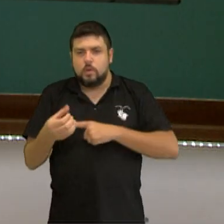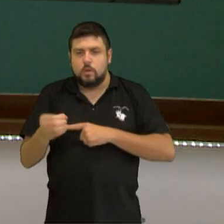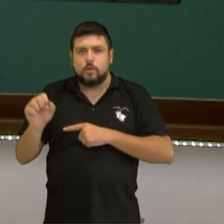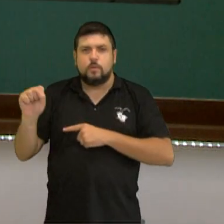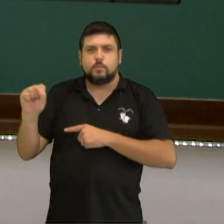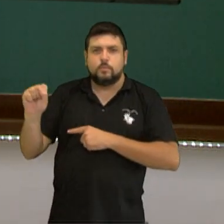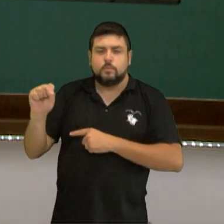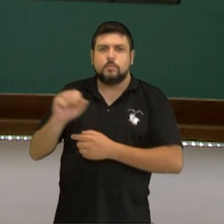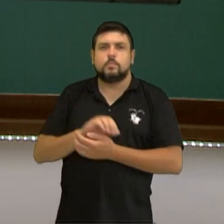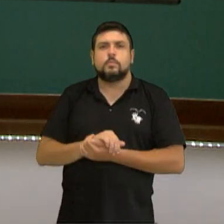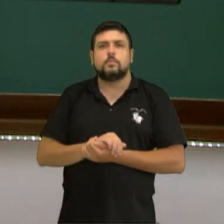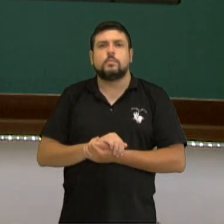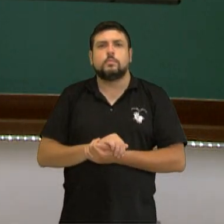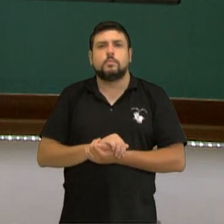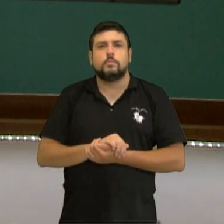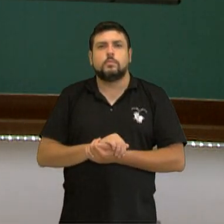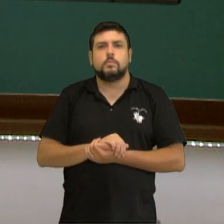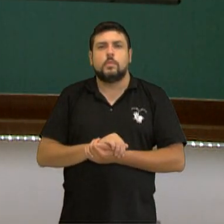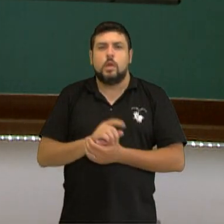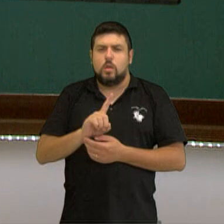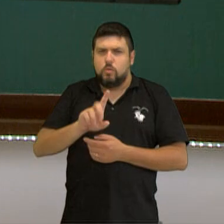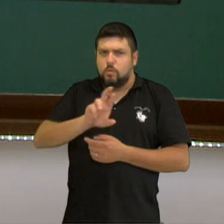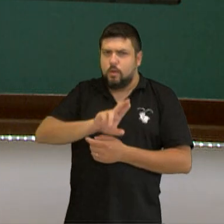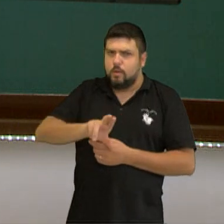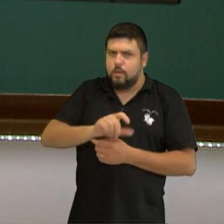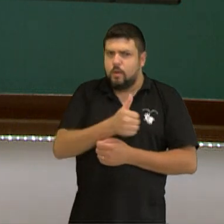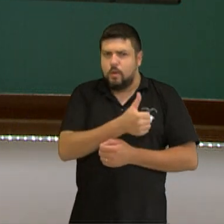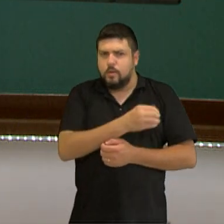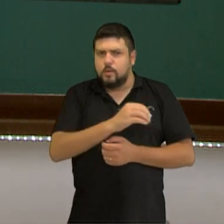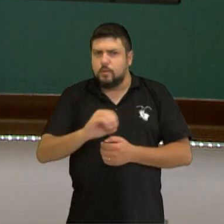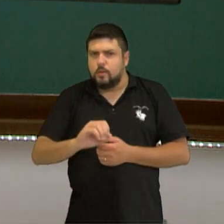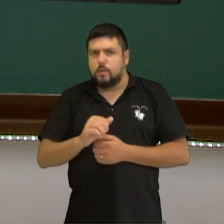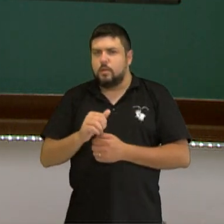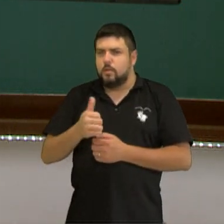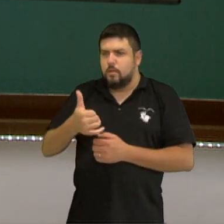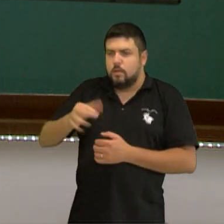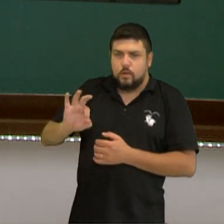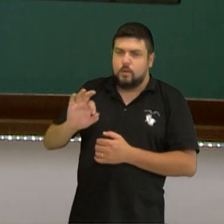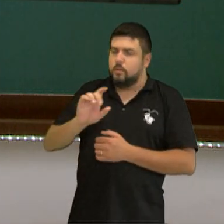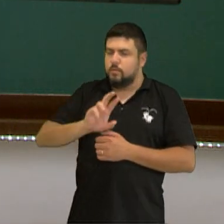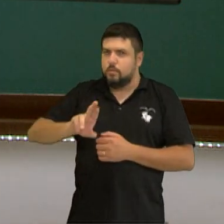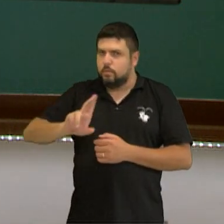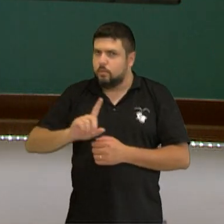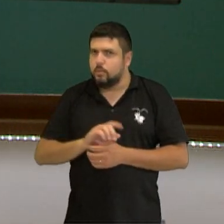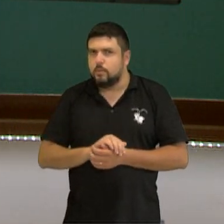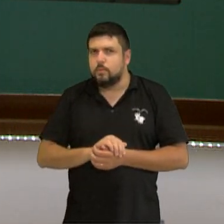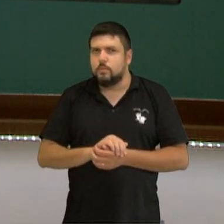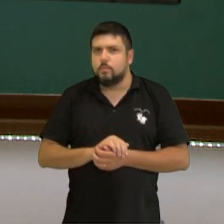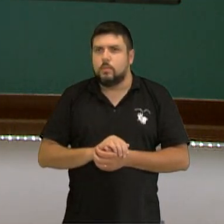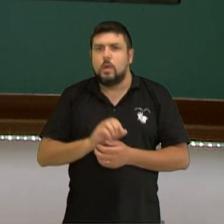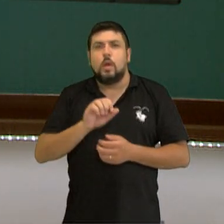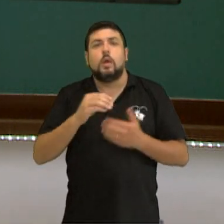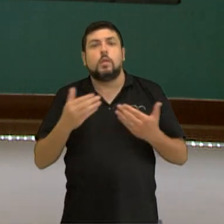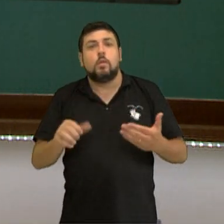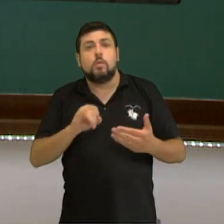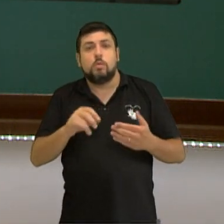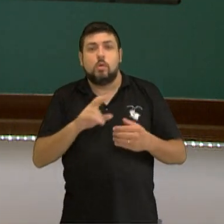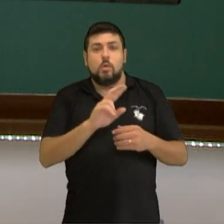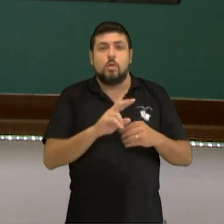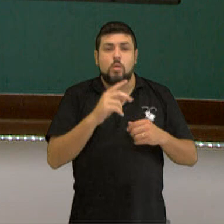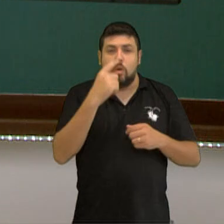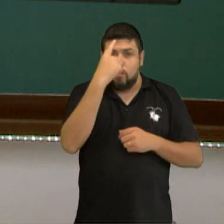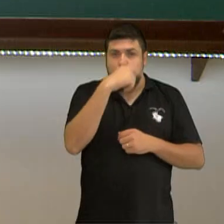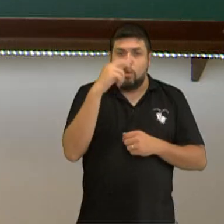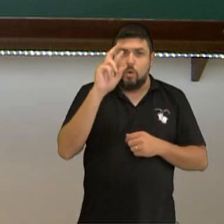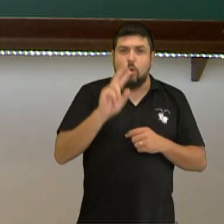segundos. Não é por cem, não é por dez, nada disso, como lá do deslocamento. E aqui, se você quiser fazer uma linha direta entre hora e segundo,